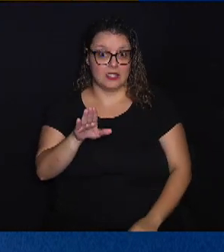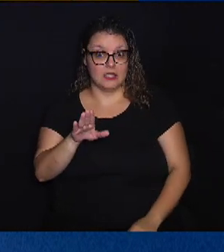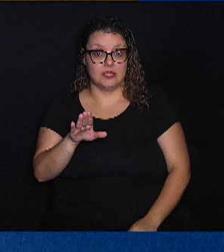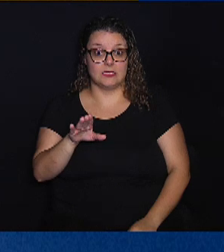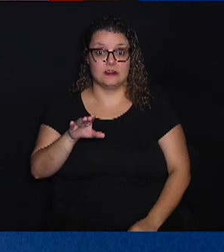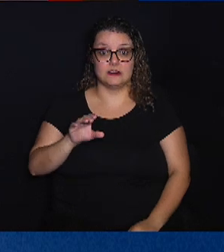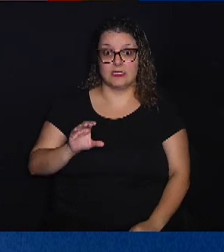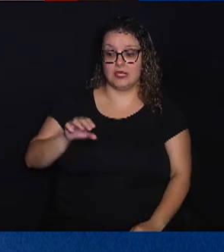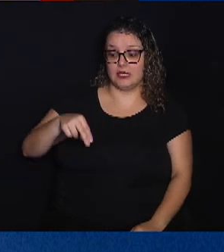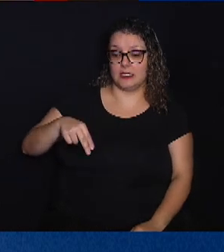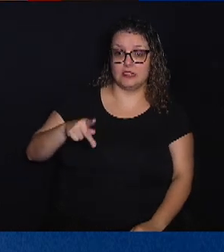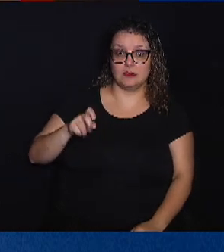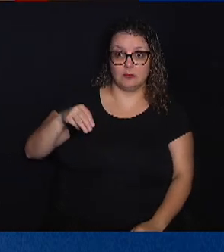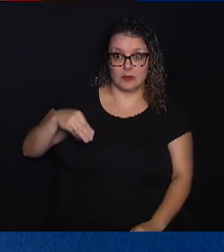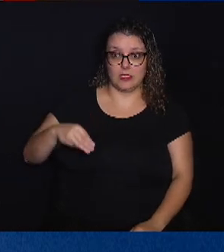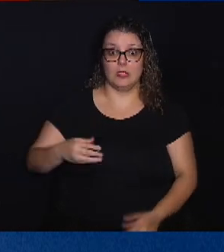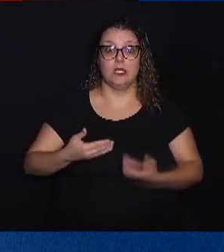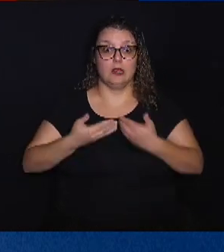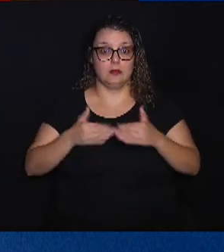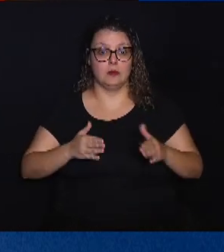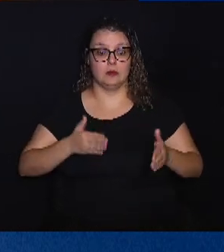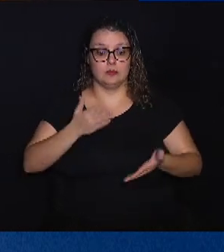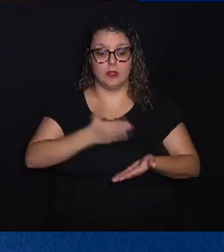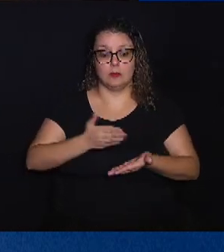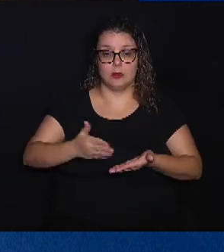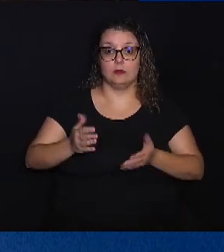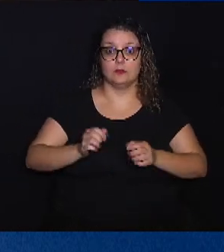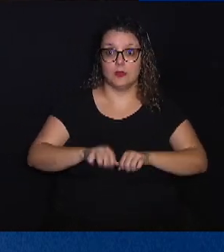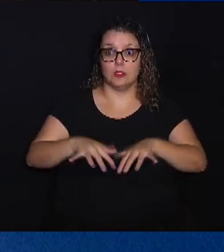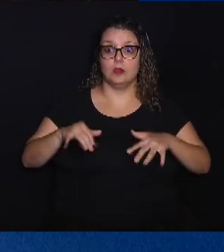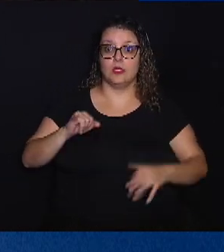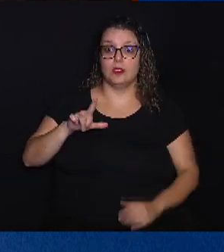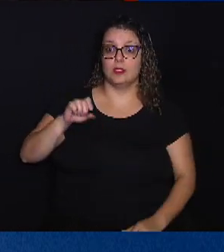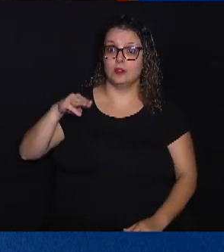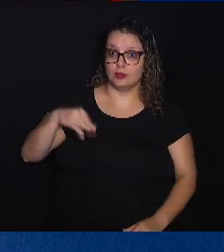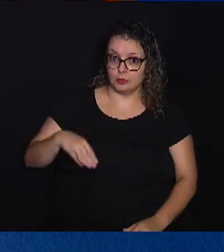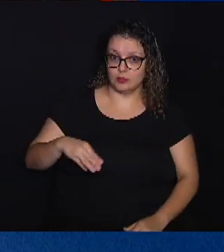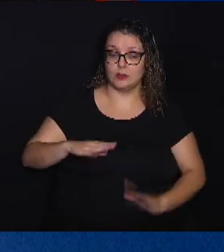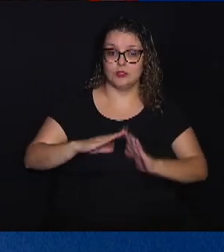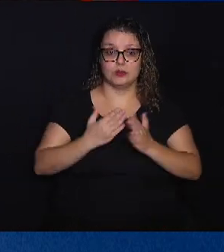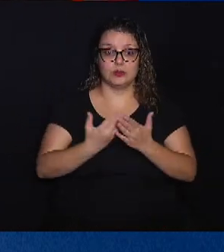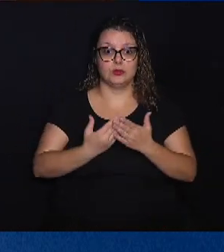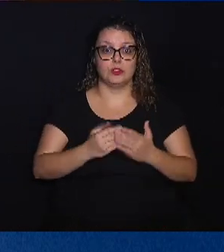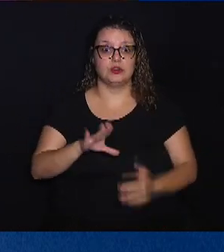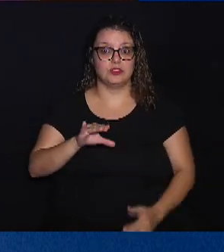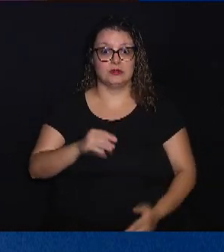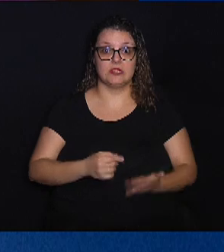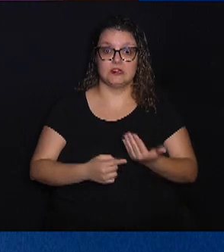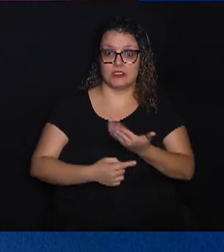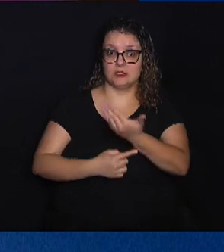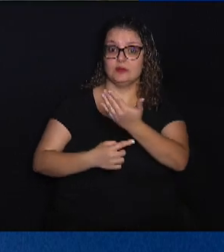CNPEN abre inscrições para o processo seletivo do ILUM, a Escola de Ciência e Tecnologia.